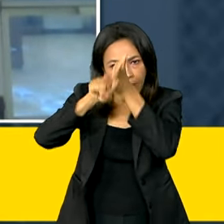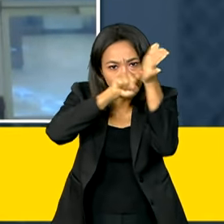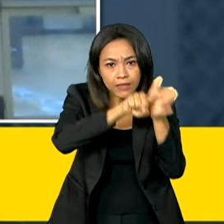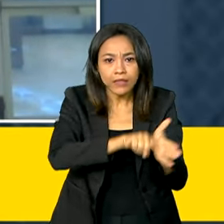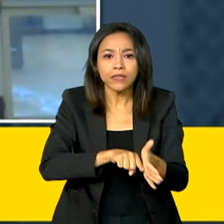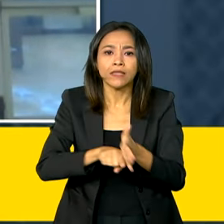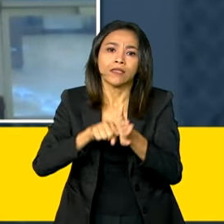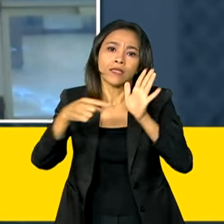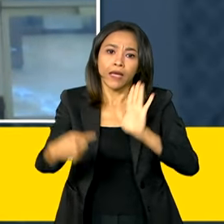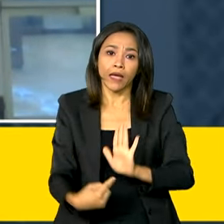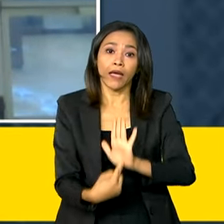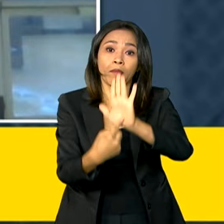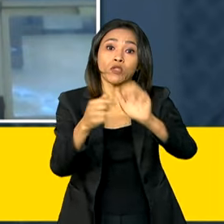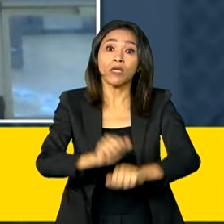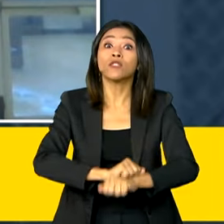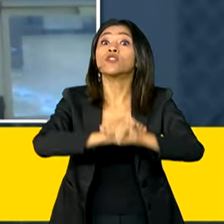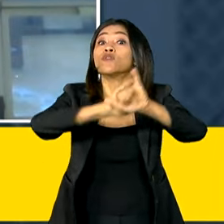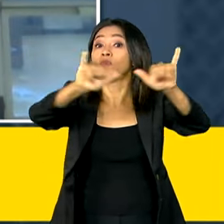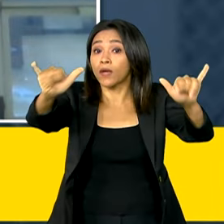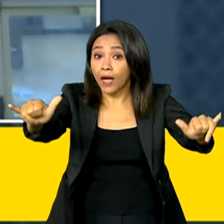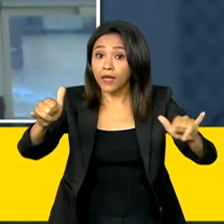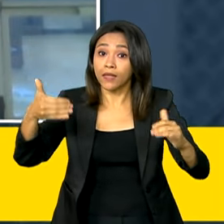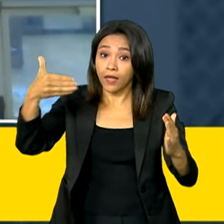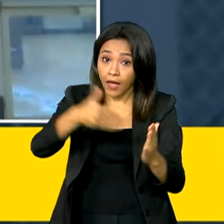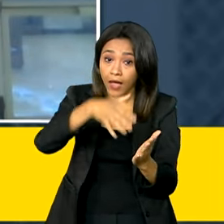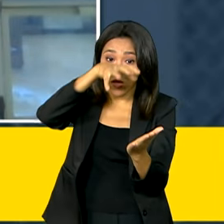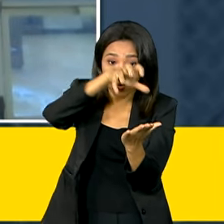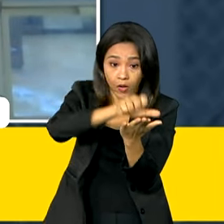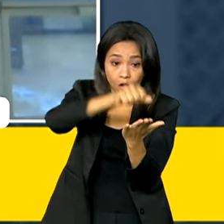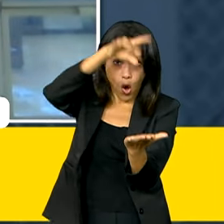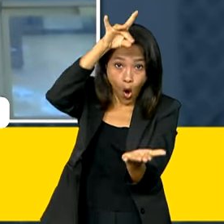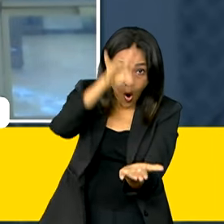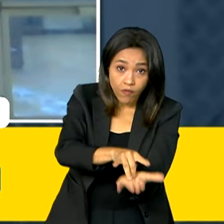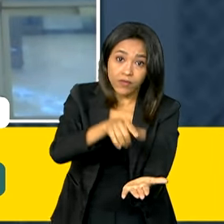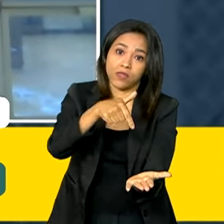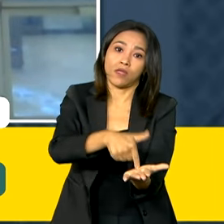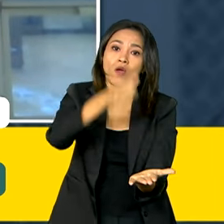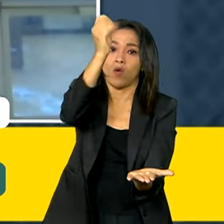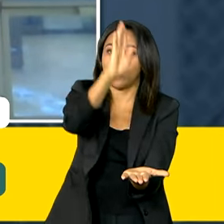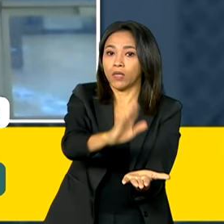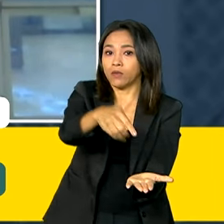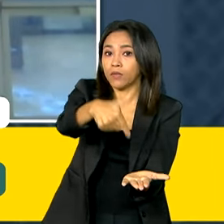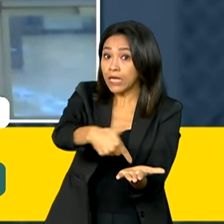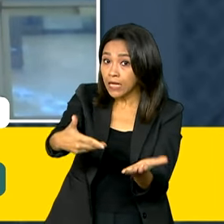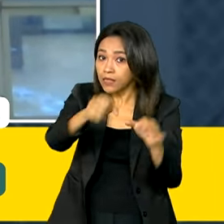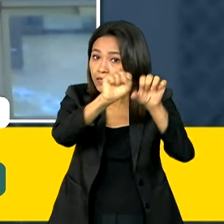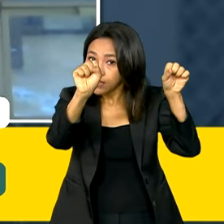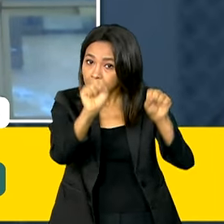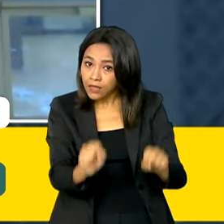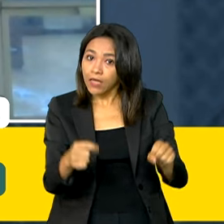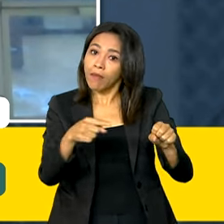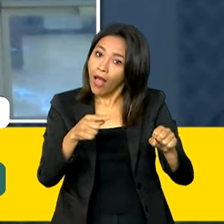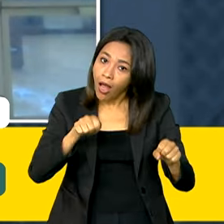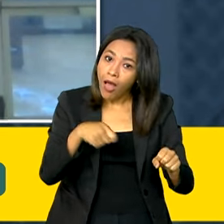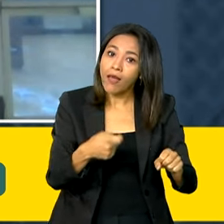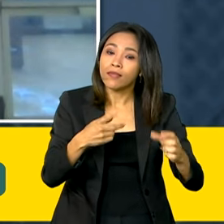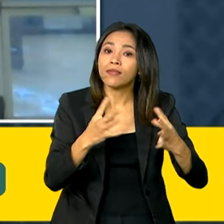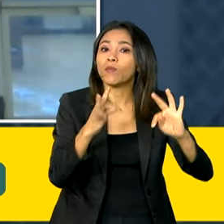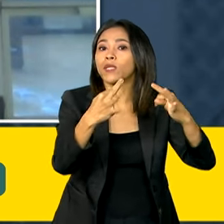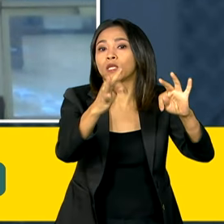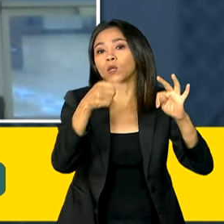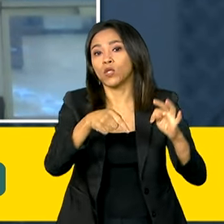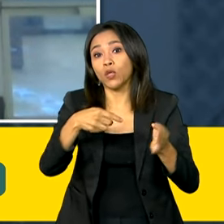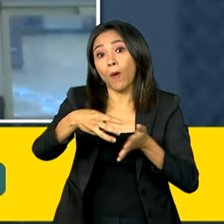do programa. Então, é o dado oficial brasileiro. E é o sistema hoje, a tecnologia e a metodologia